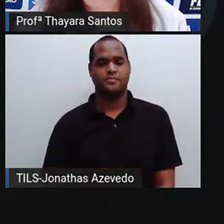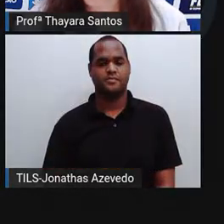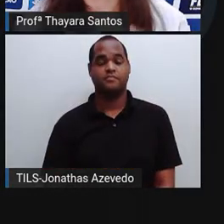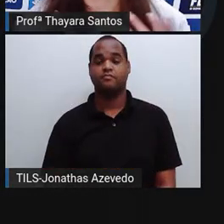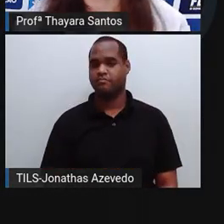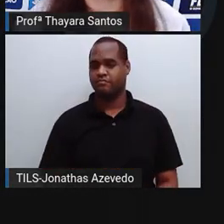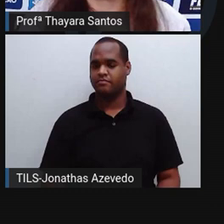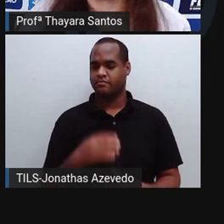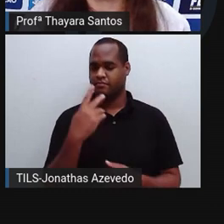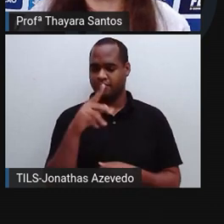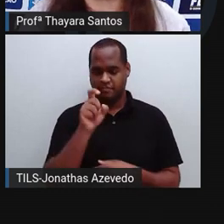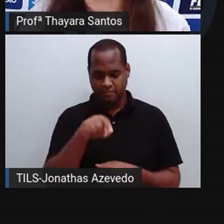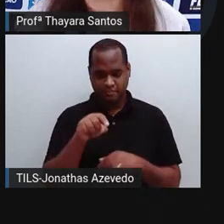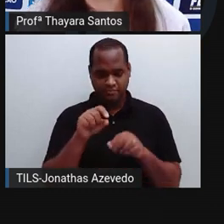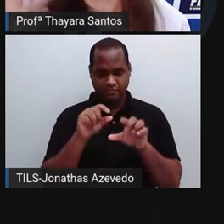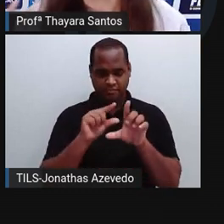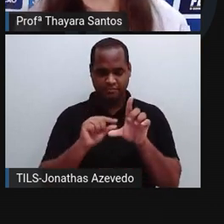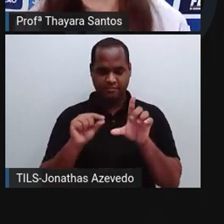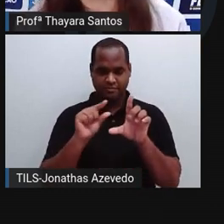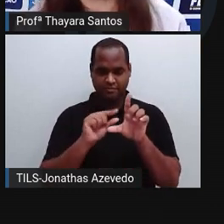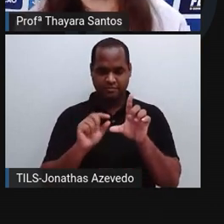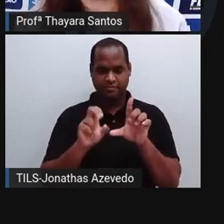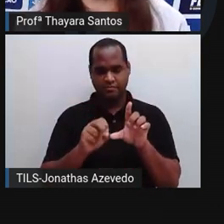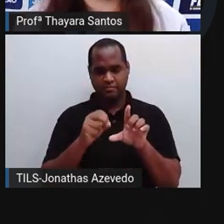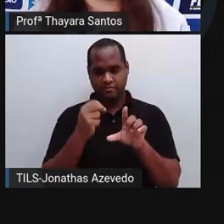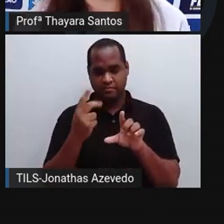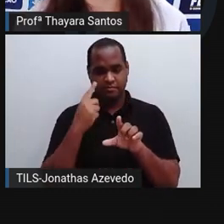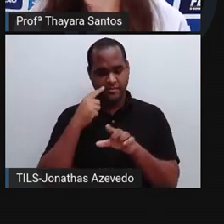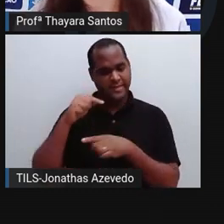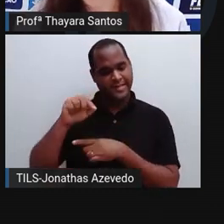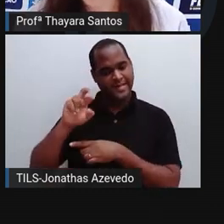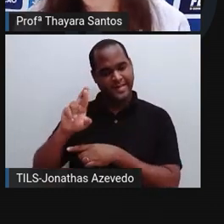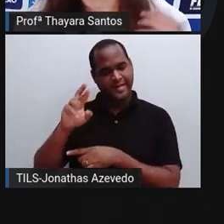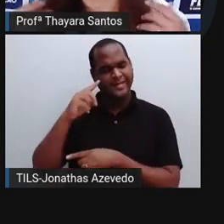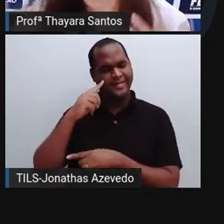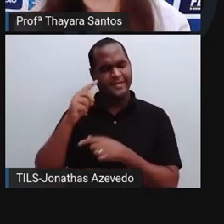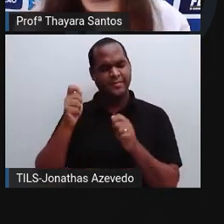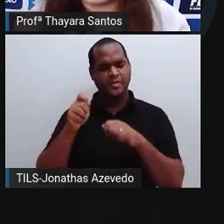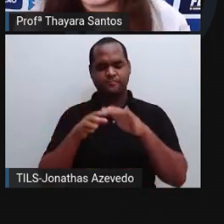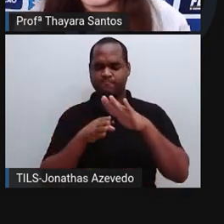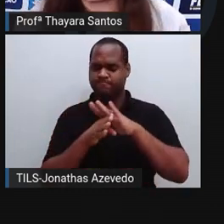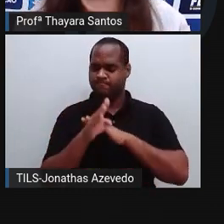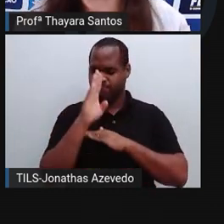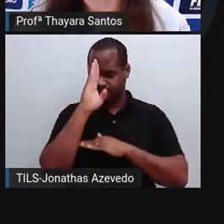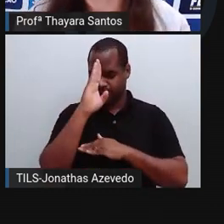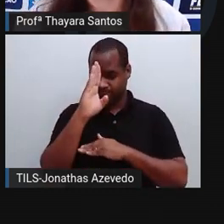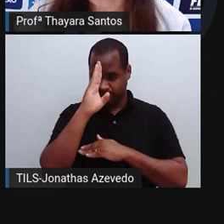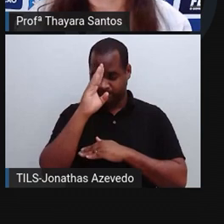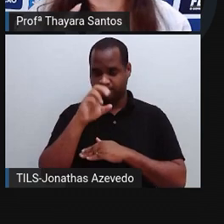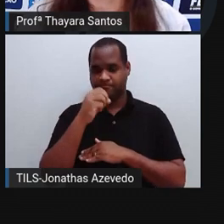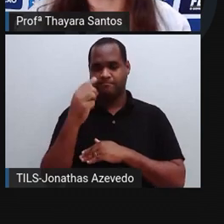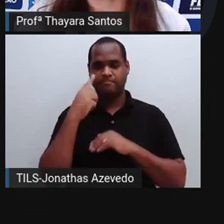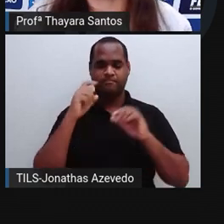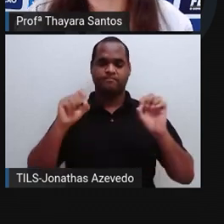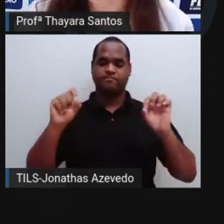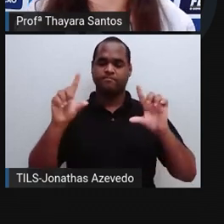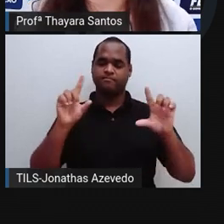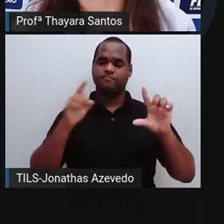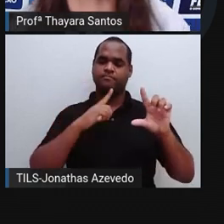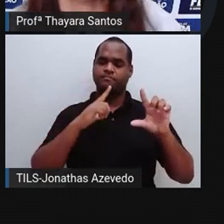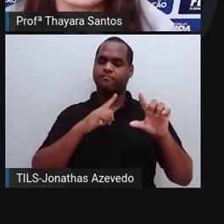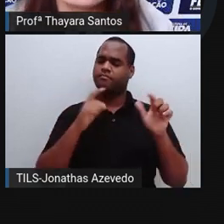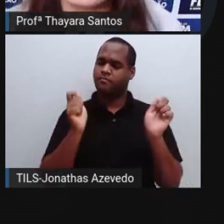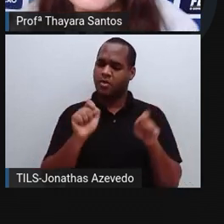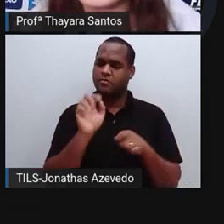Então, quando vocês clicarem no link ou vierem pelo QR Code, vocês vão ser direcionados para essa tela. Podem colocar...